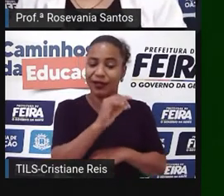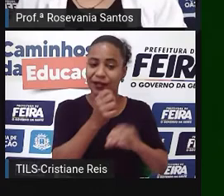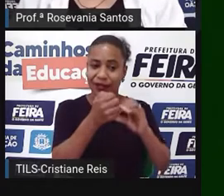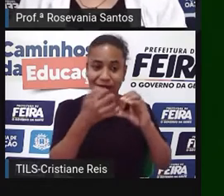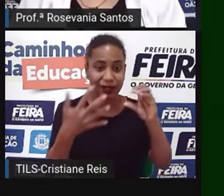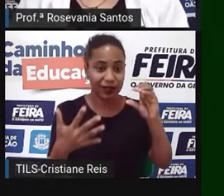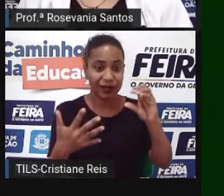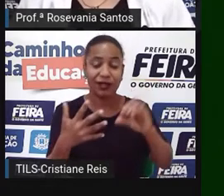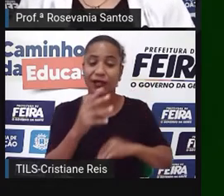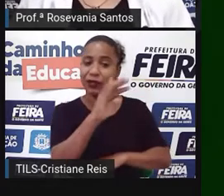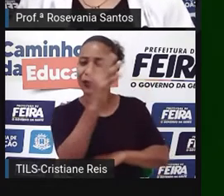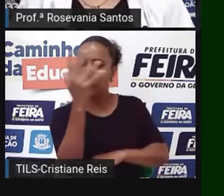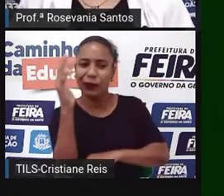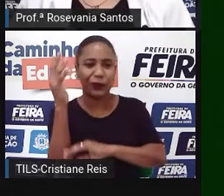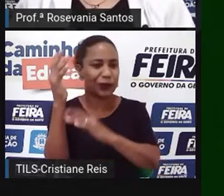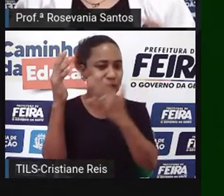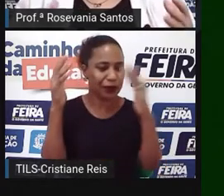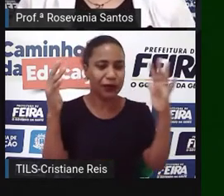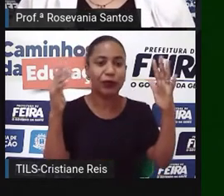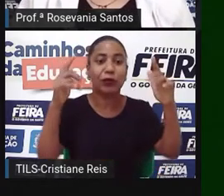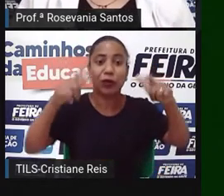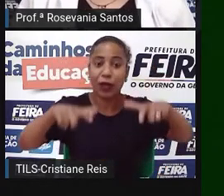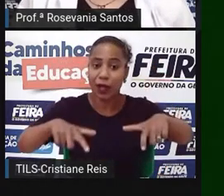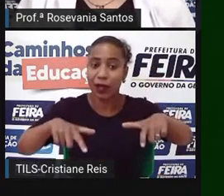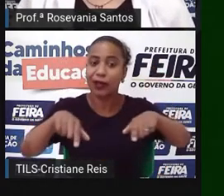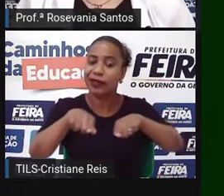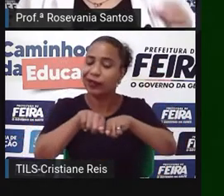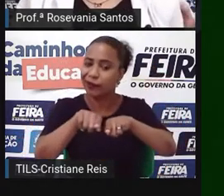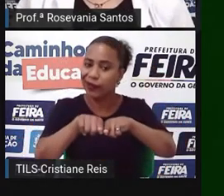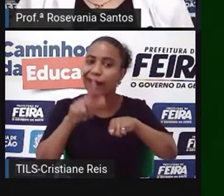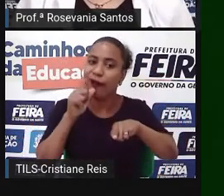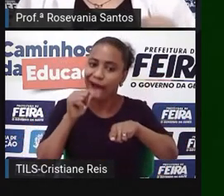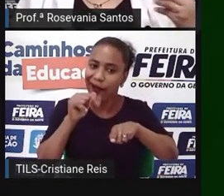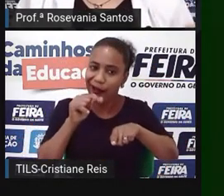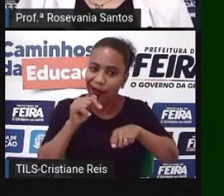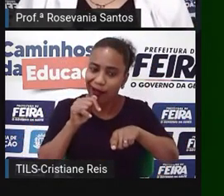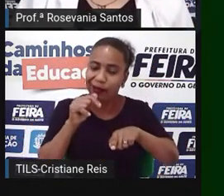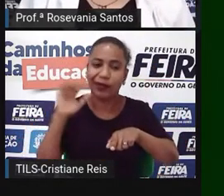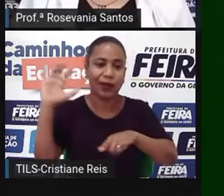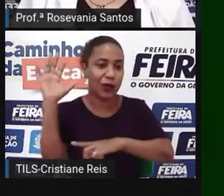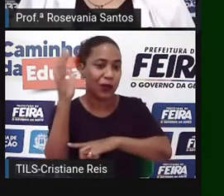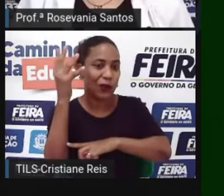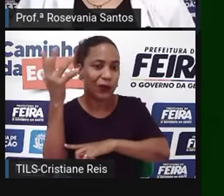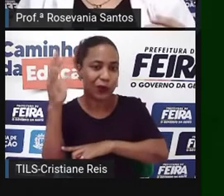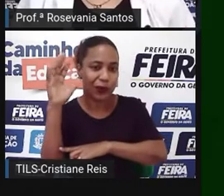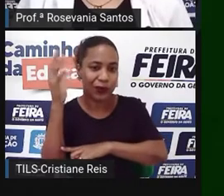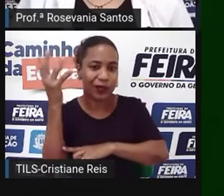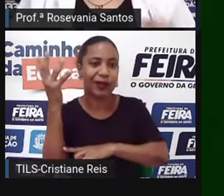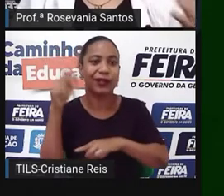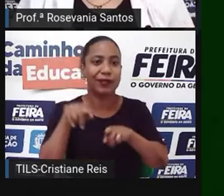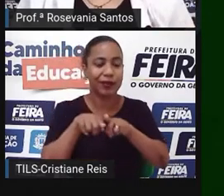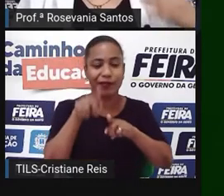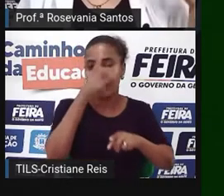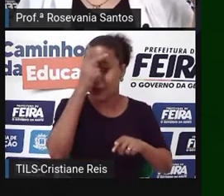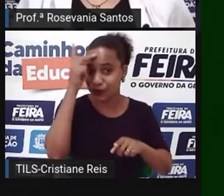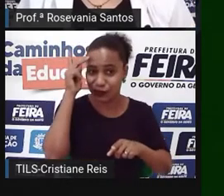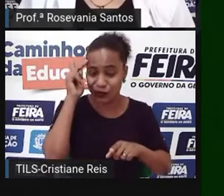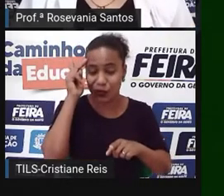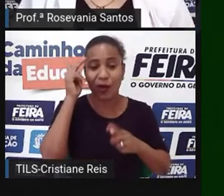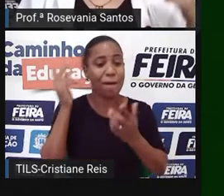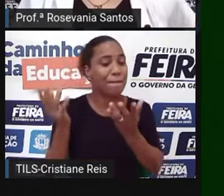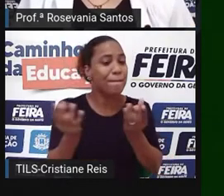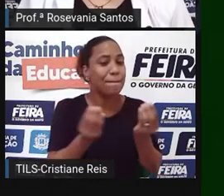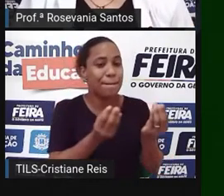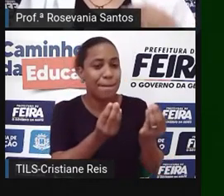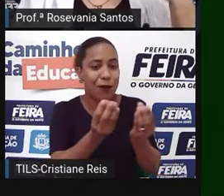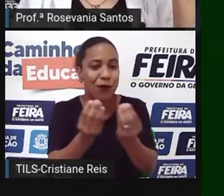poder que dê certo, né? E, além do mais, você tendo uma grande quantidade de pessoas, também tem uma grande quantidade de